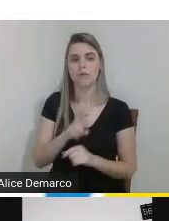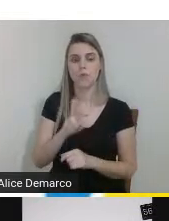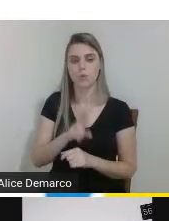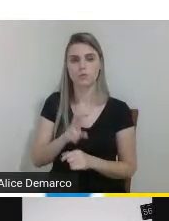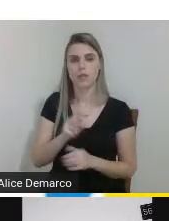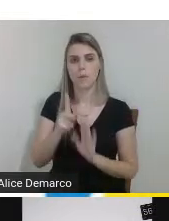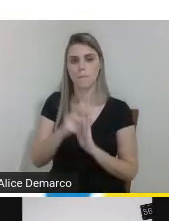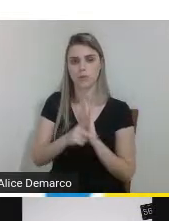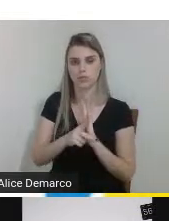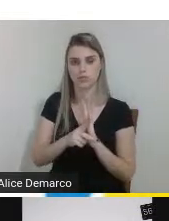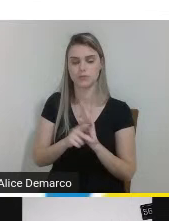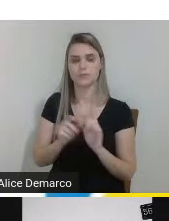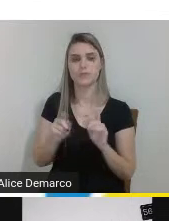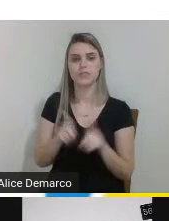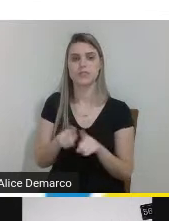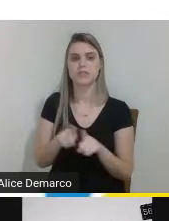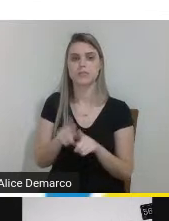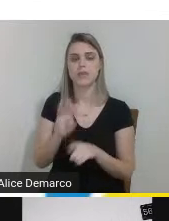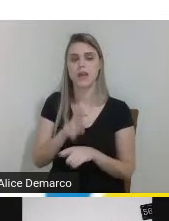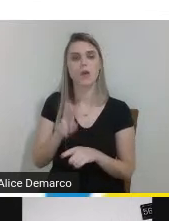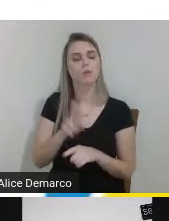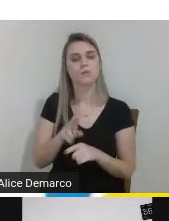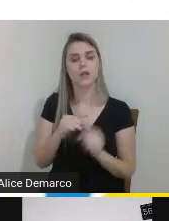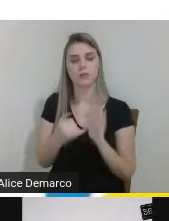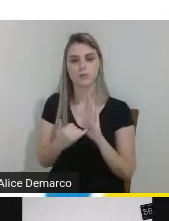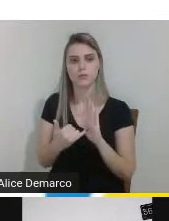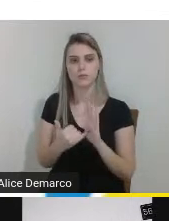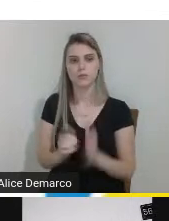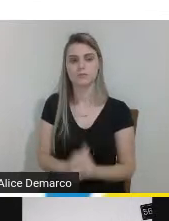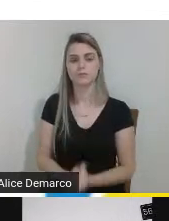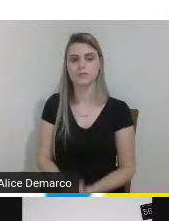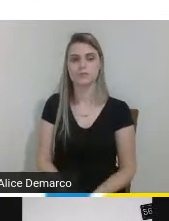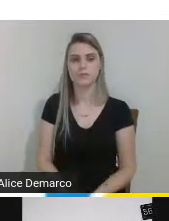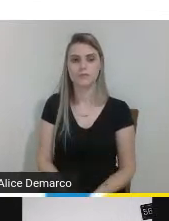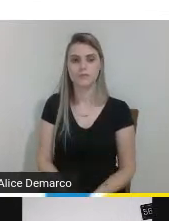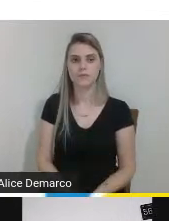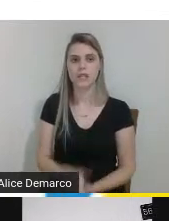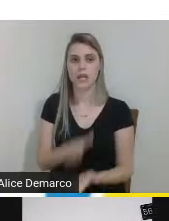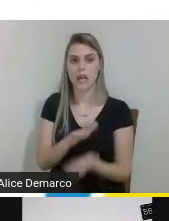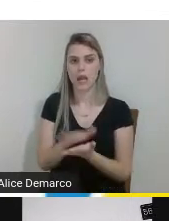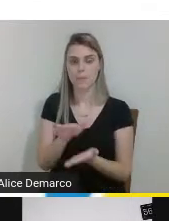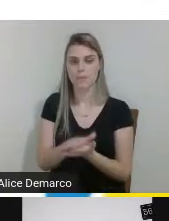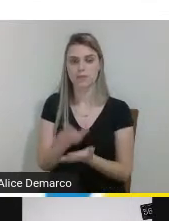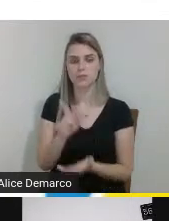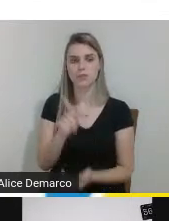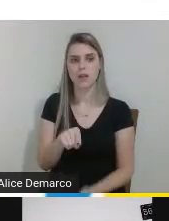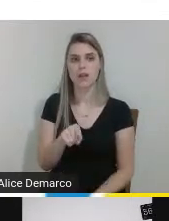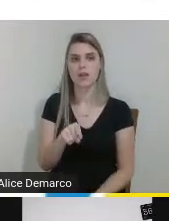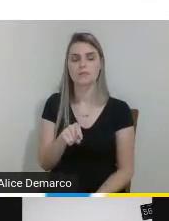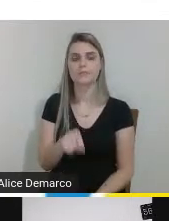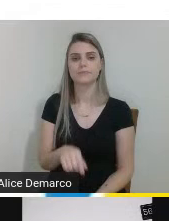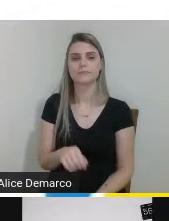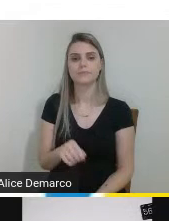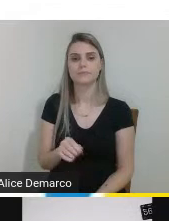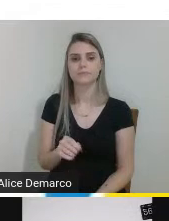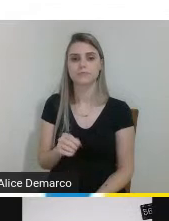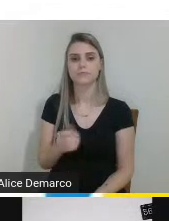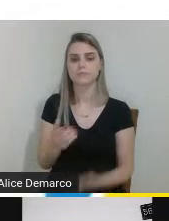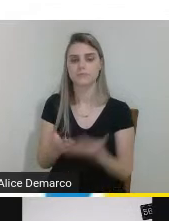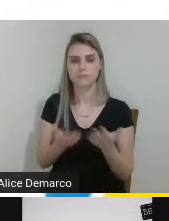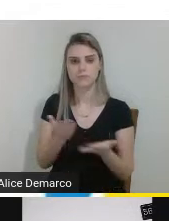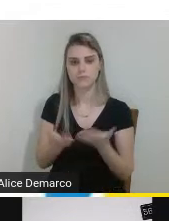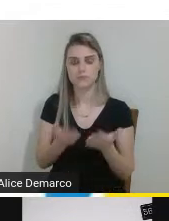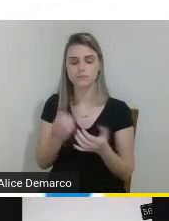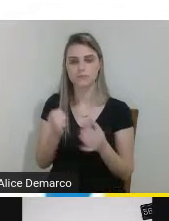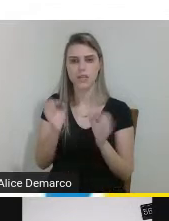projeto e utilizada no campus a impressora 3D Cloner Lab ela nos atendeu perfeitamente